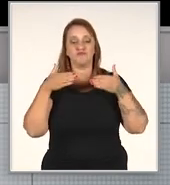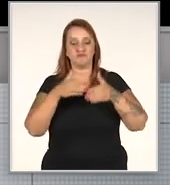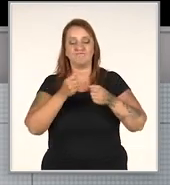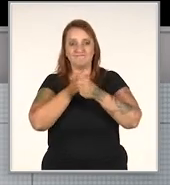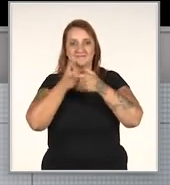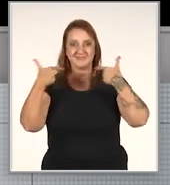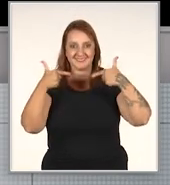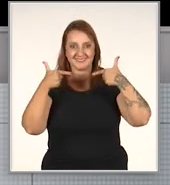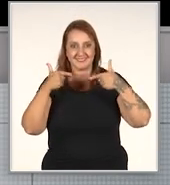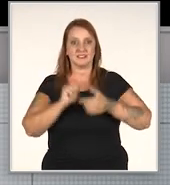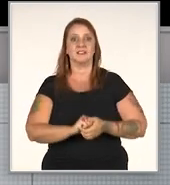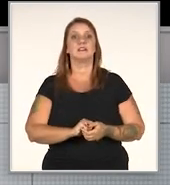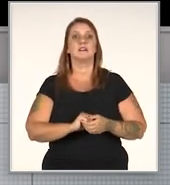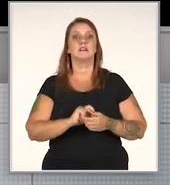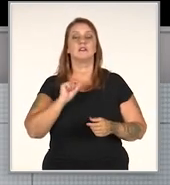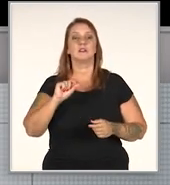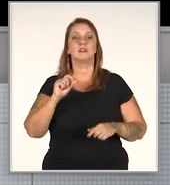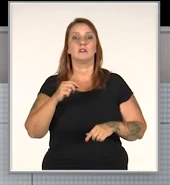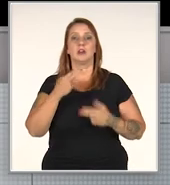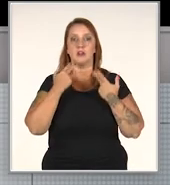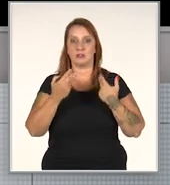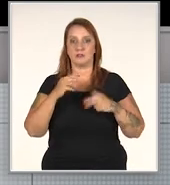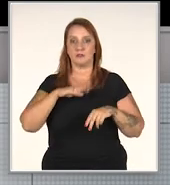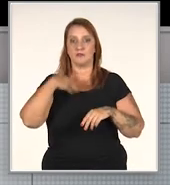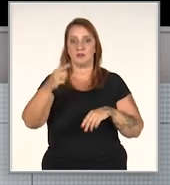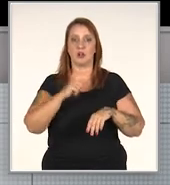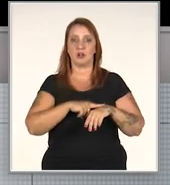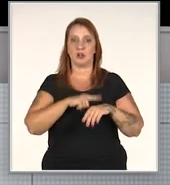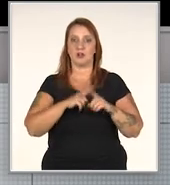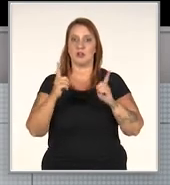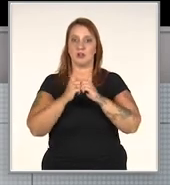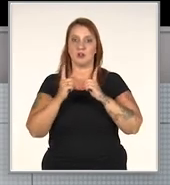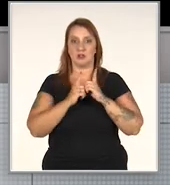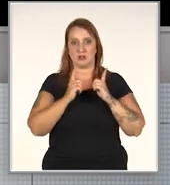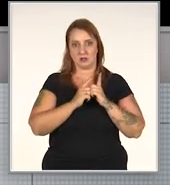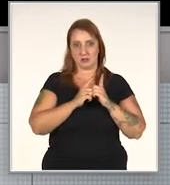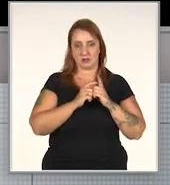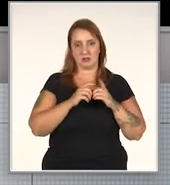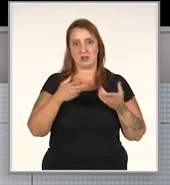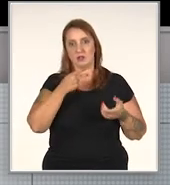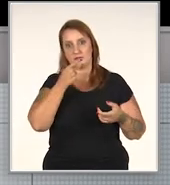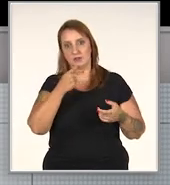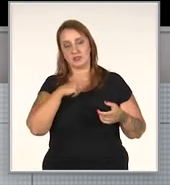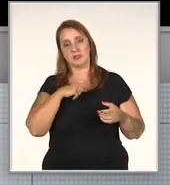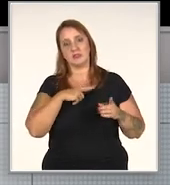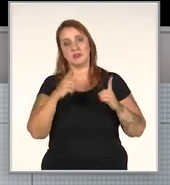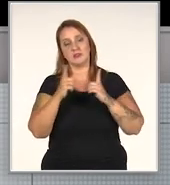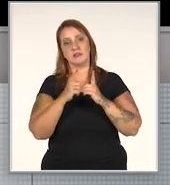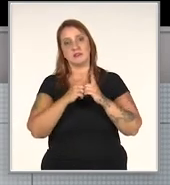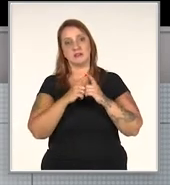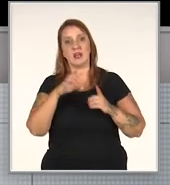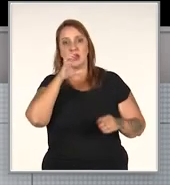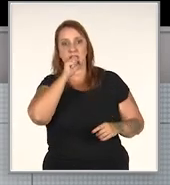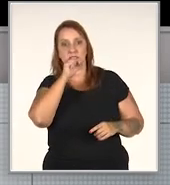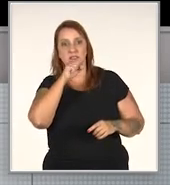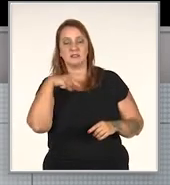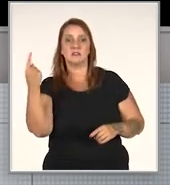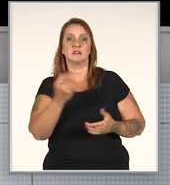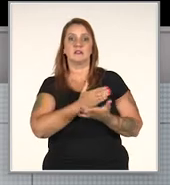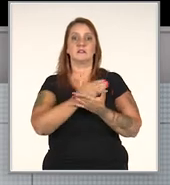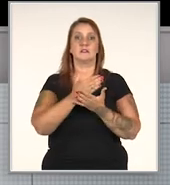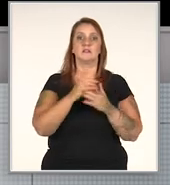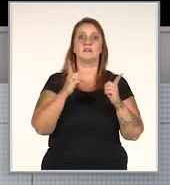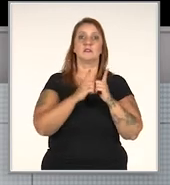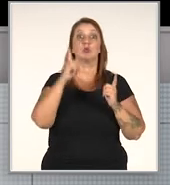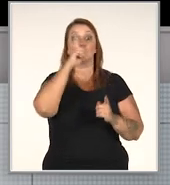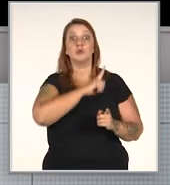focada em humor. Mesmo que sejam horários fora do horário de atendimento convencional, então eu digo, eu tenho atendimento sábado e a gente vai